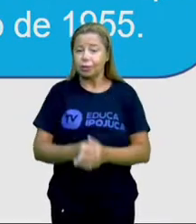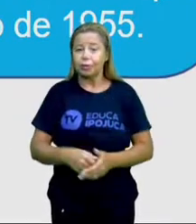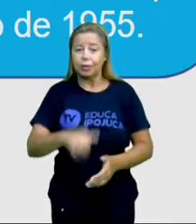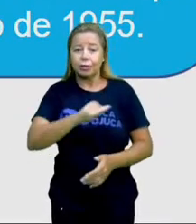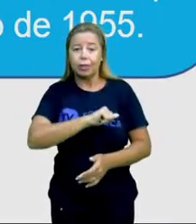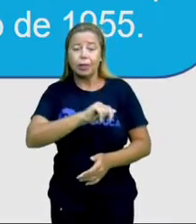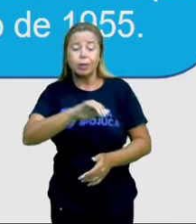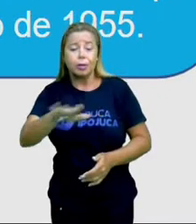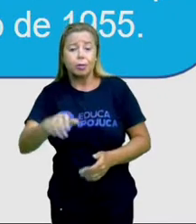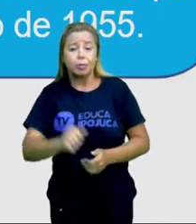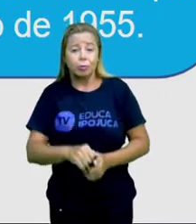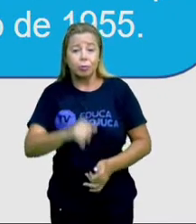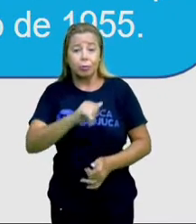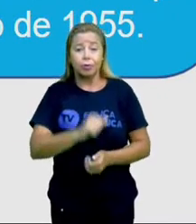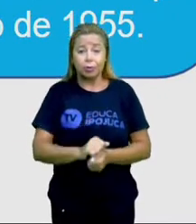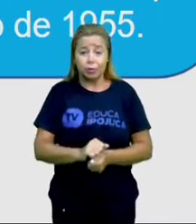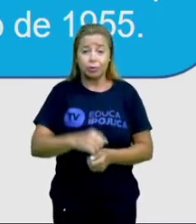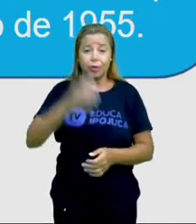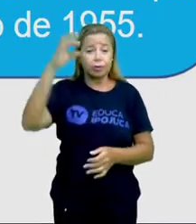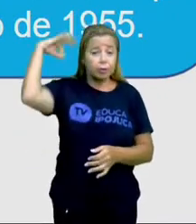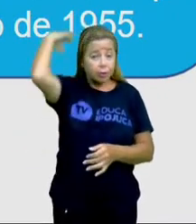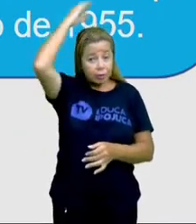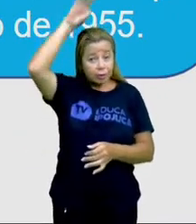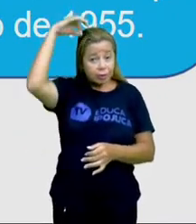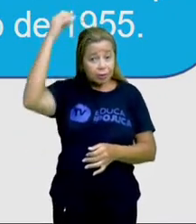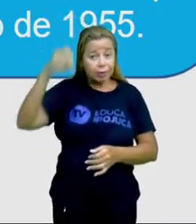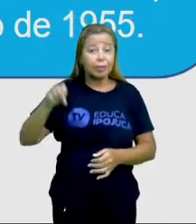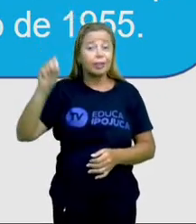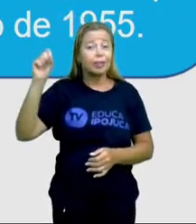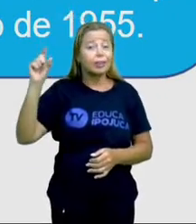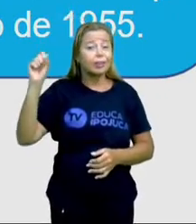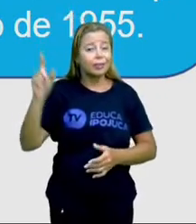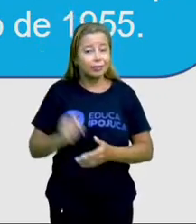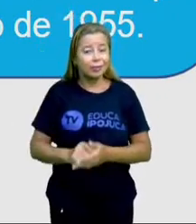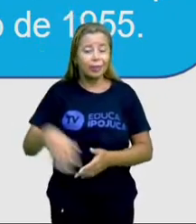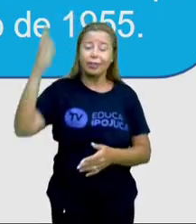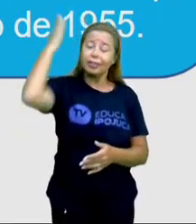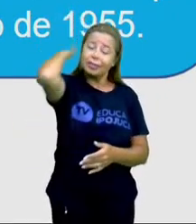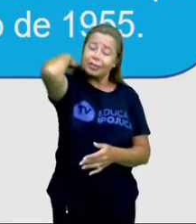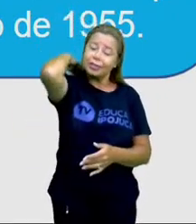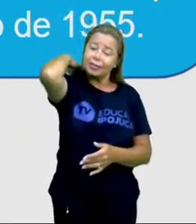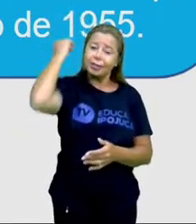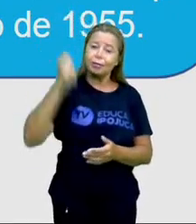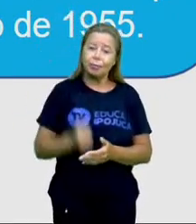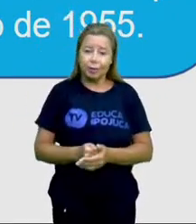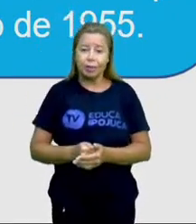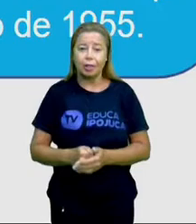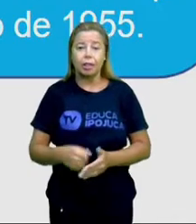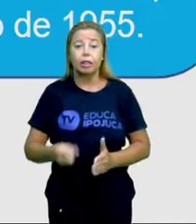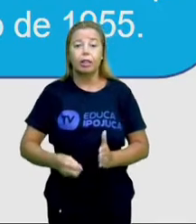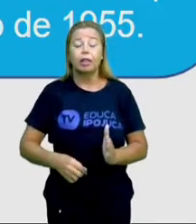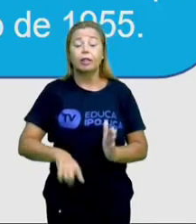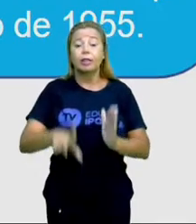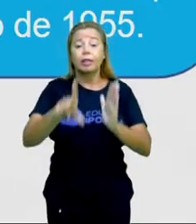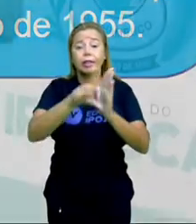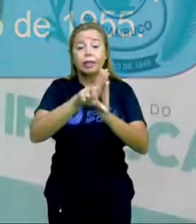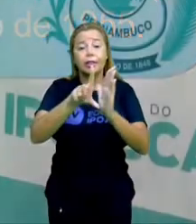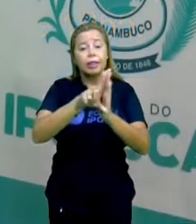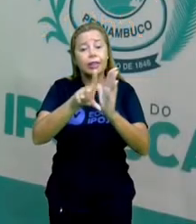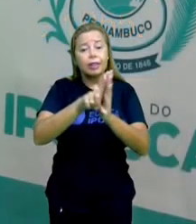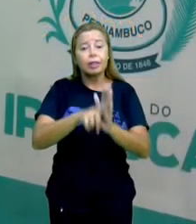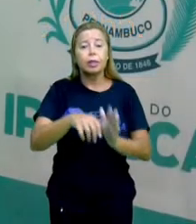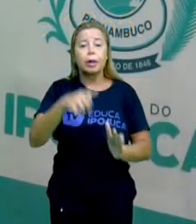Centro, Nossa Senhora do Ó e Camela, conforme a lei municipal de 1º de julho de